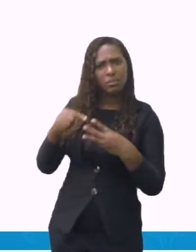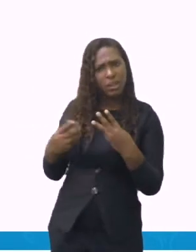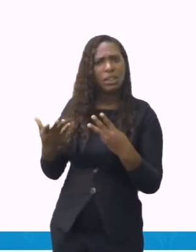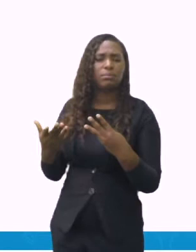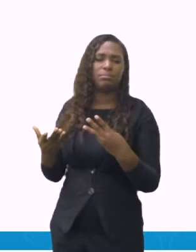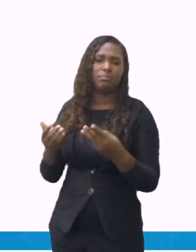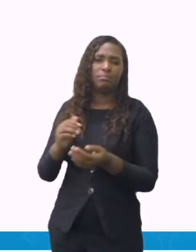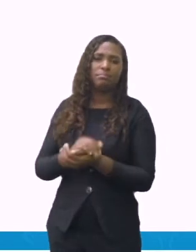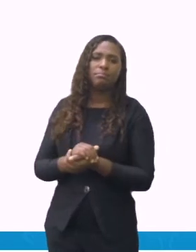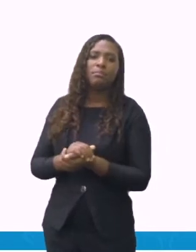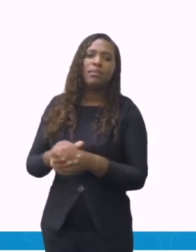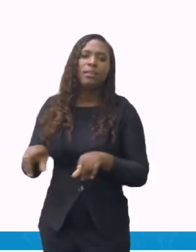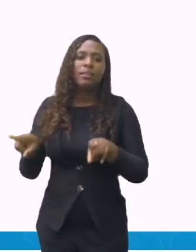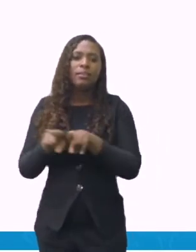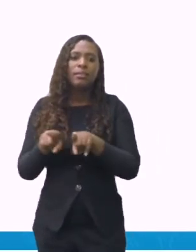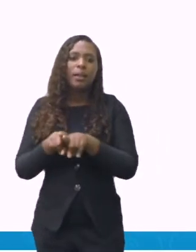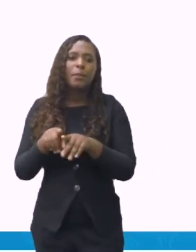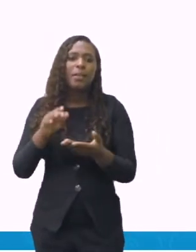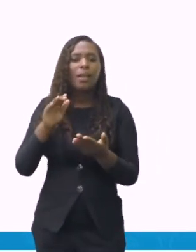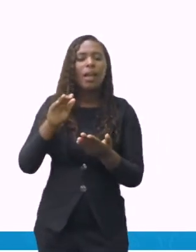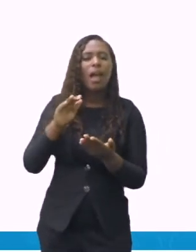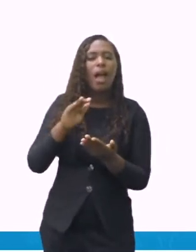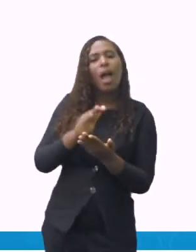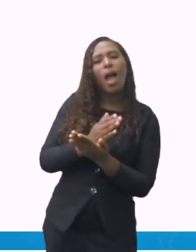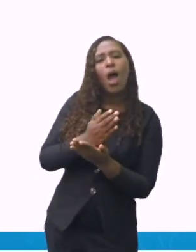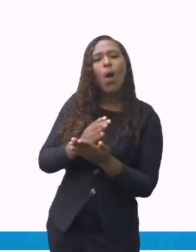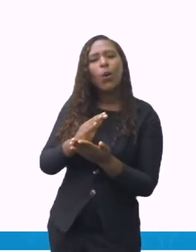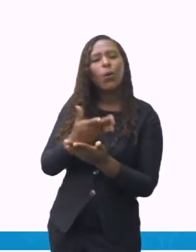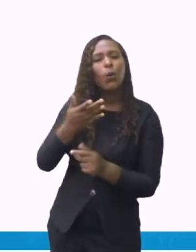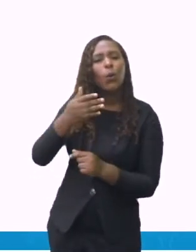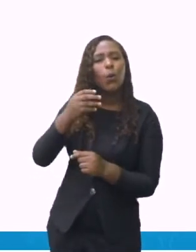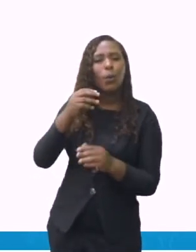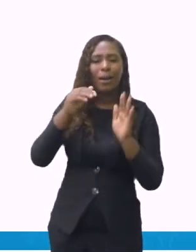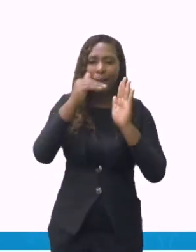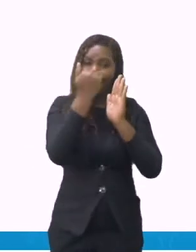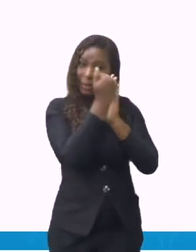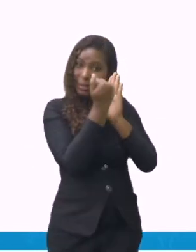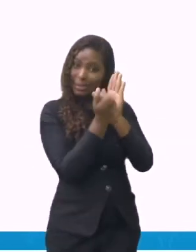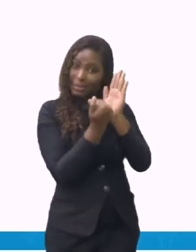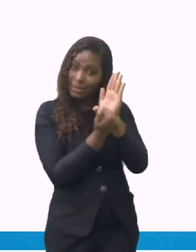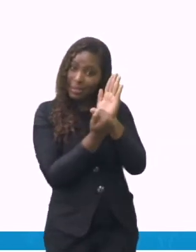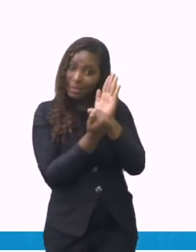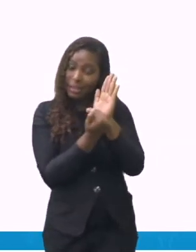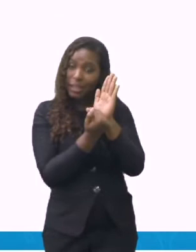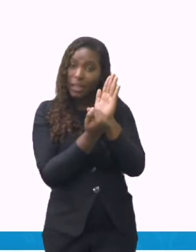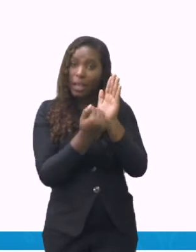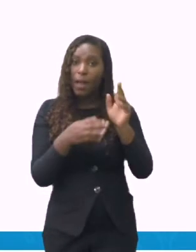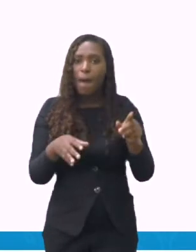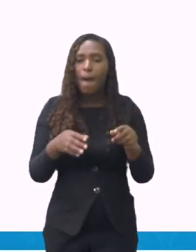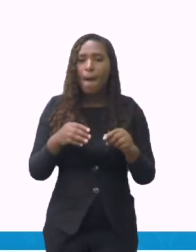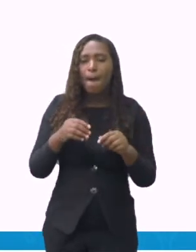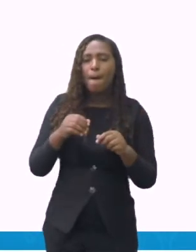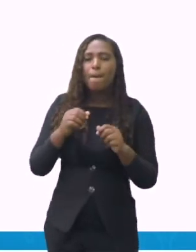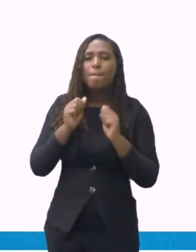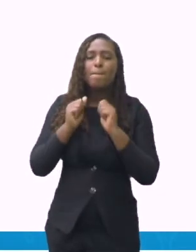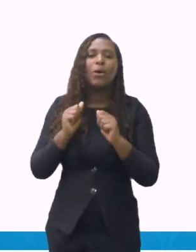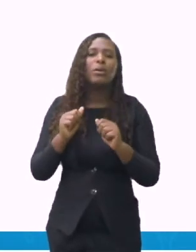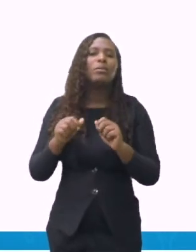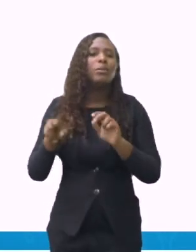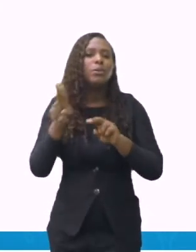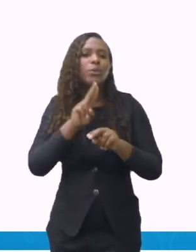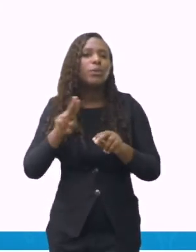receitas podem trazer as quantidades especificadas por meio de unidade de medida. O que é unidade de medida?